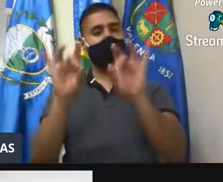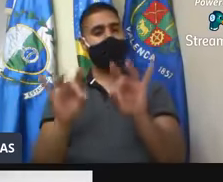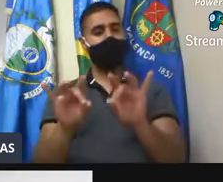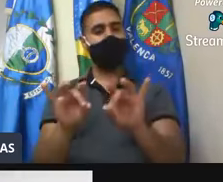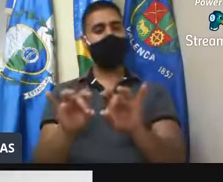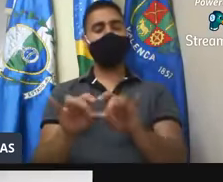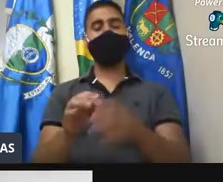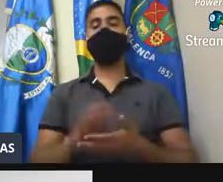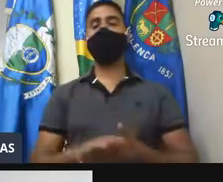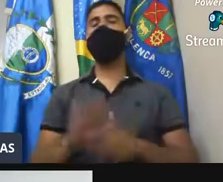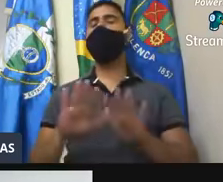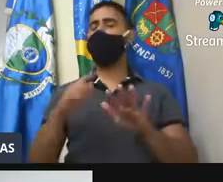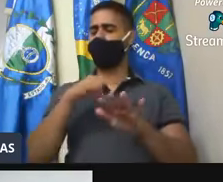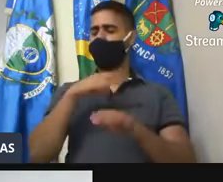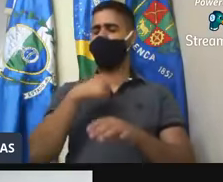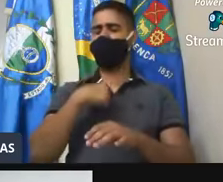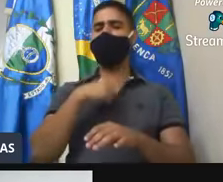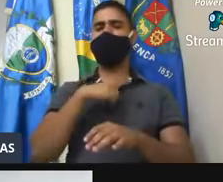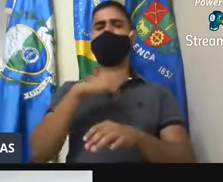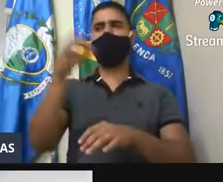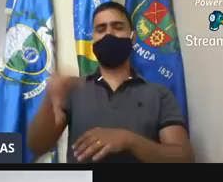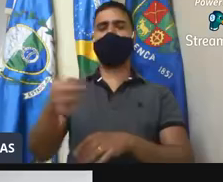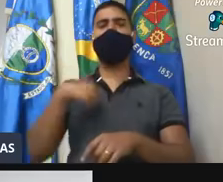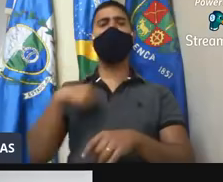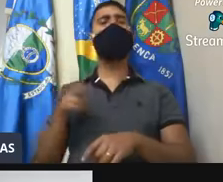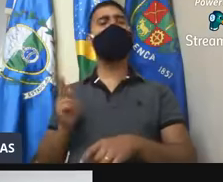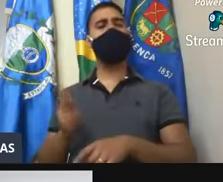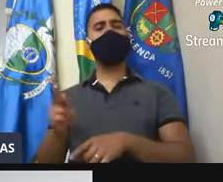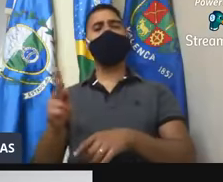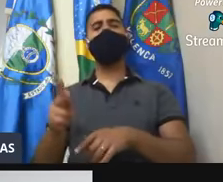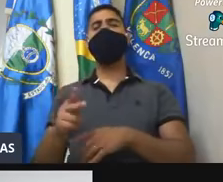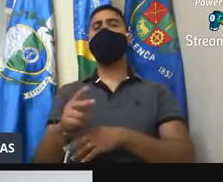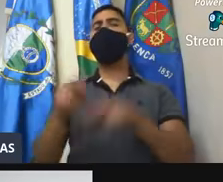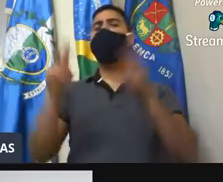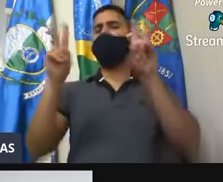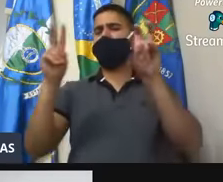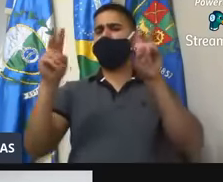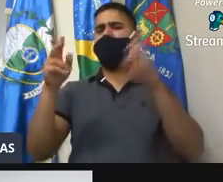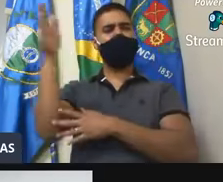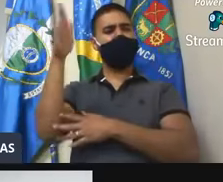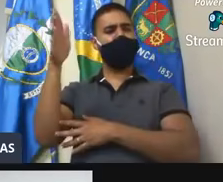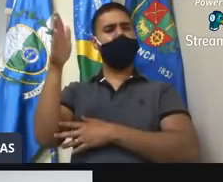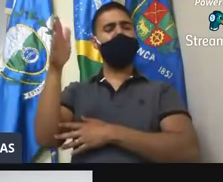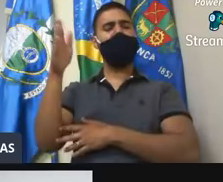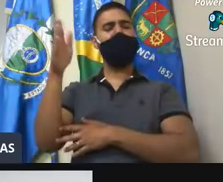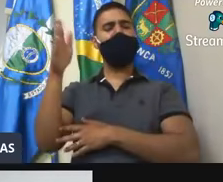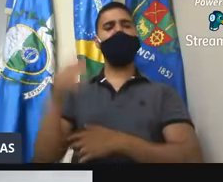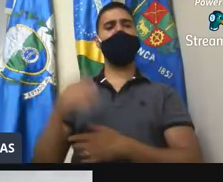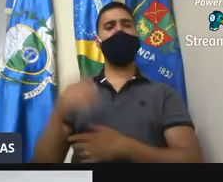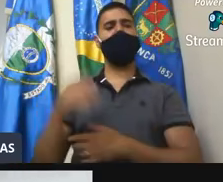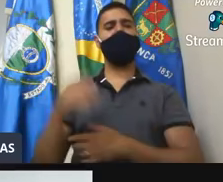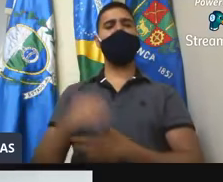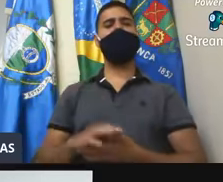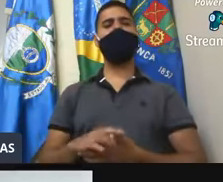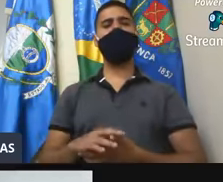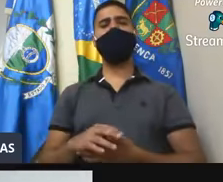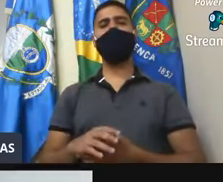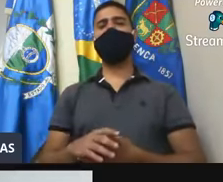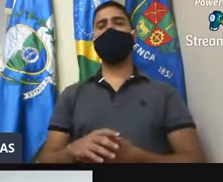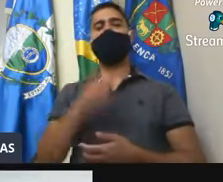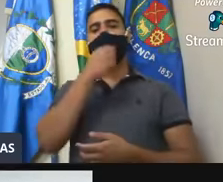obrigação, mas tenho certeza que vou continuar com essa bandeira empunhada, com esse pleito, a todo momento,